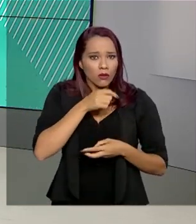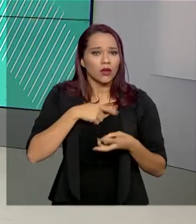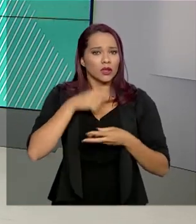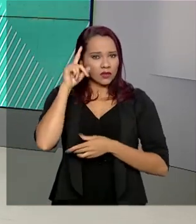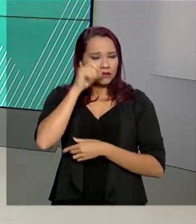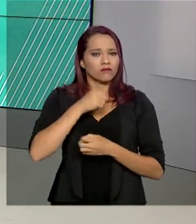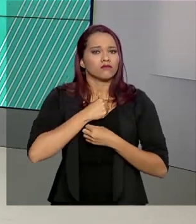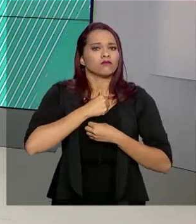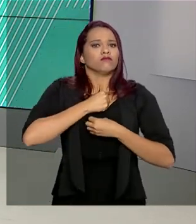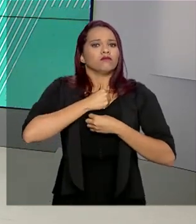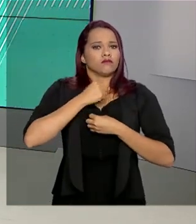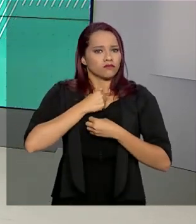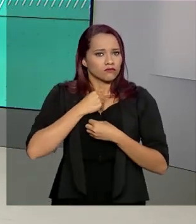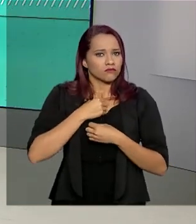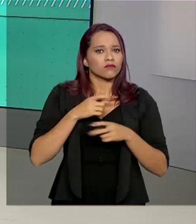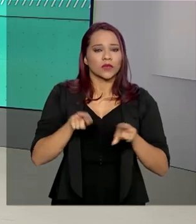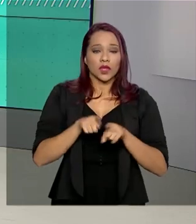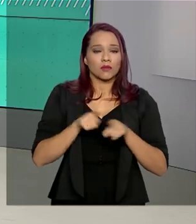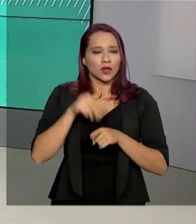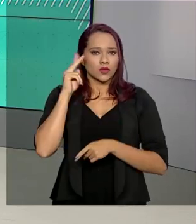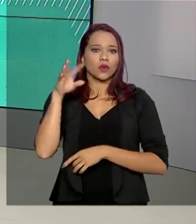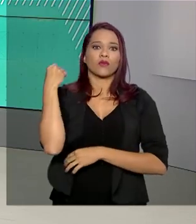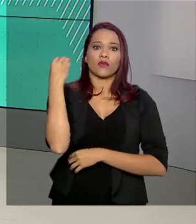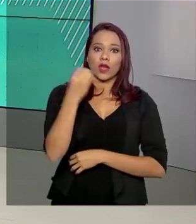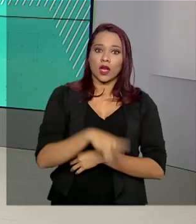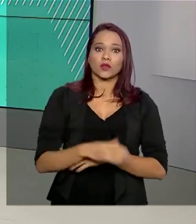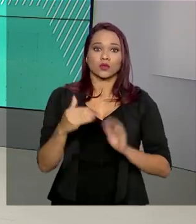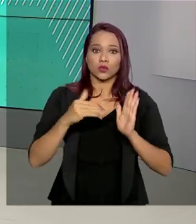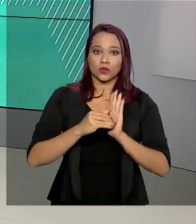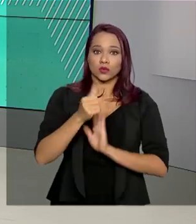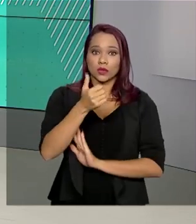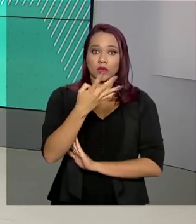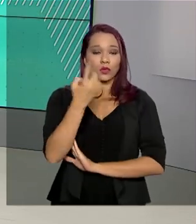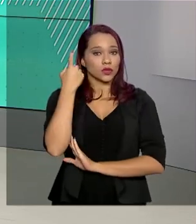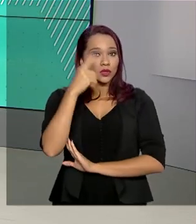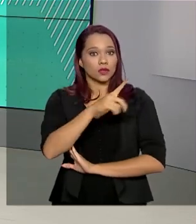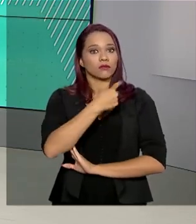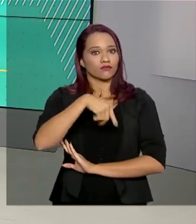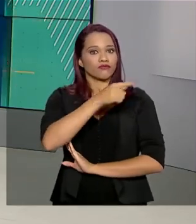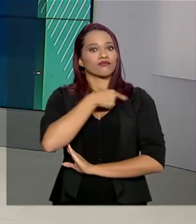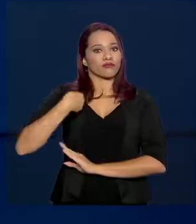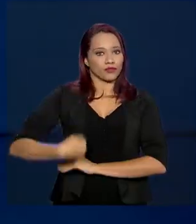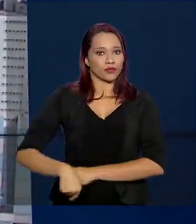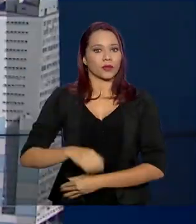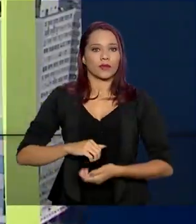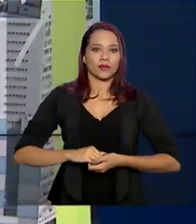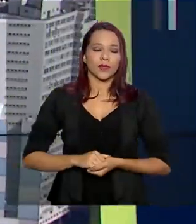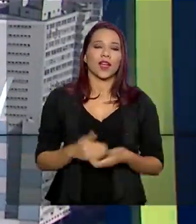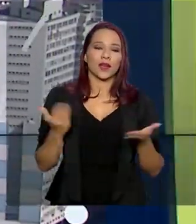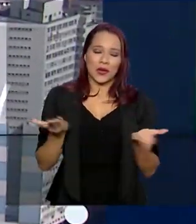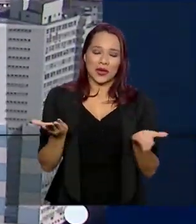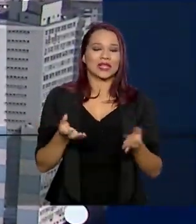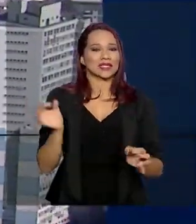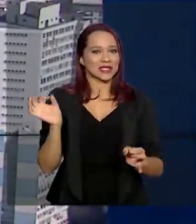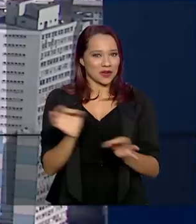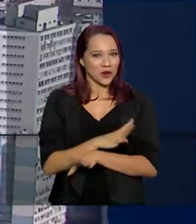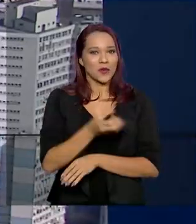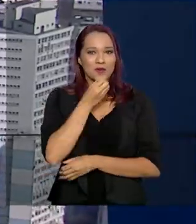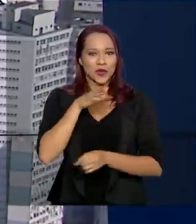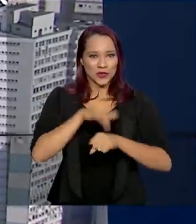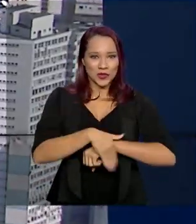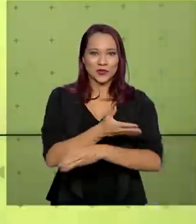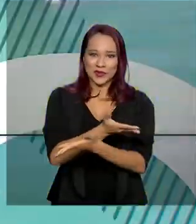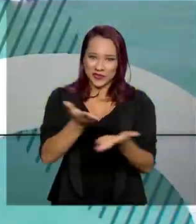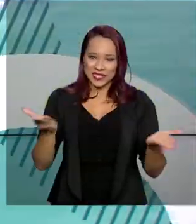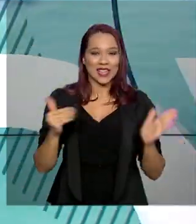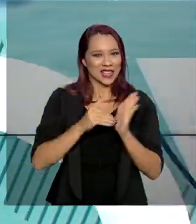dificuldade de respirar e histórico de viagem nos últimos 14 dias para a China. A gente fica por aqui. Uma boa noite